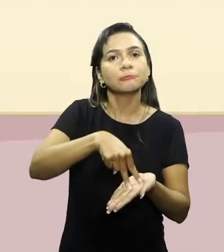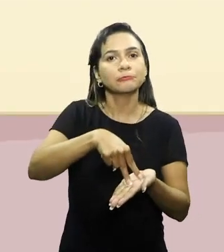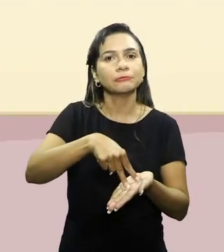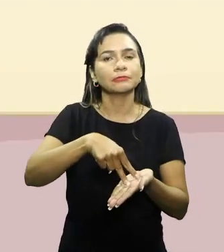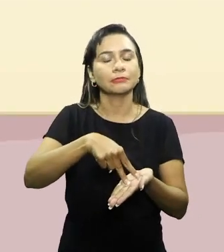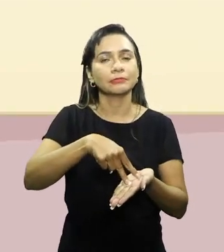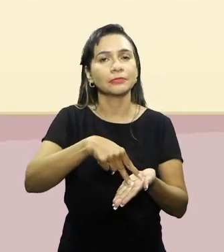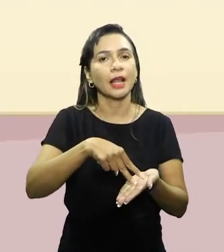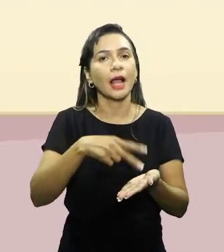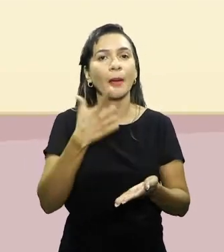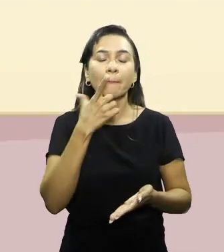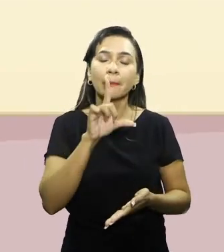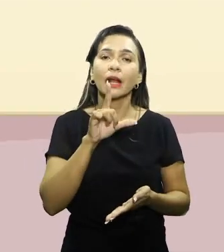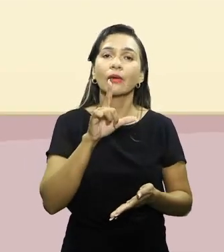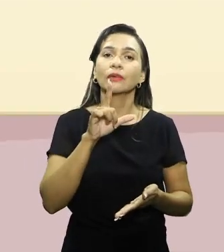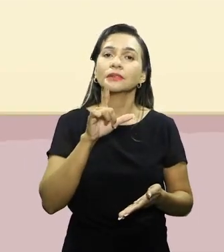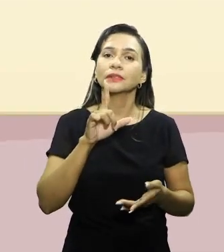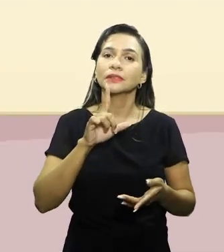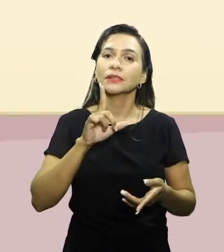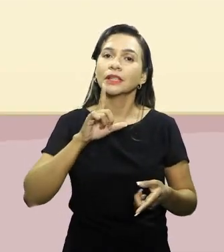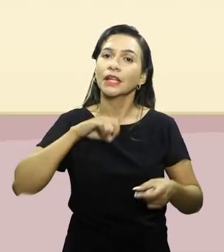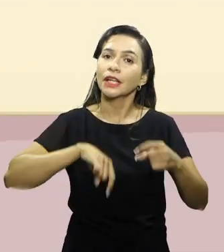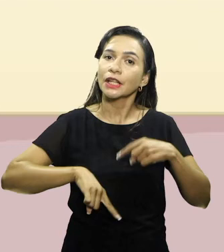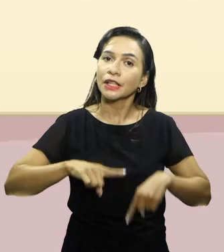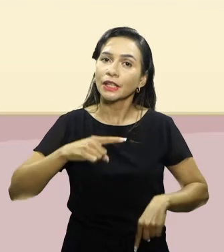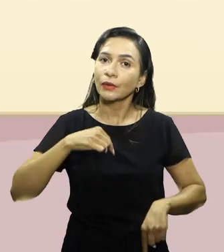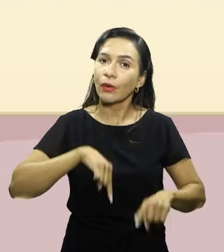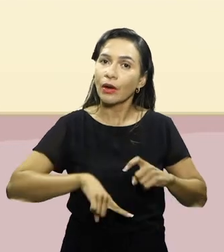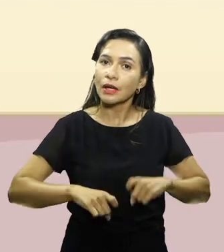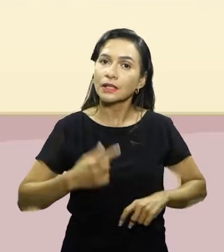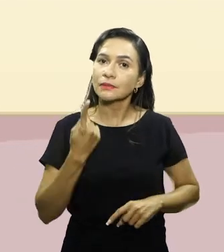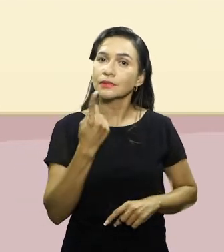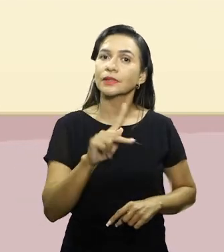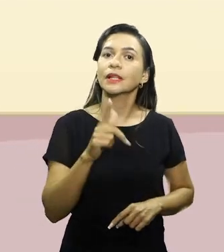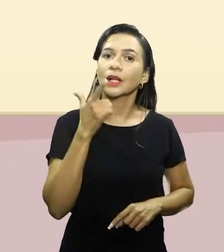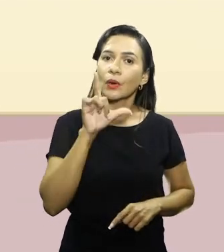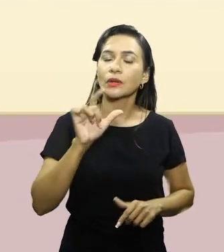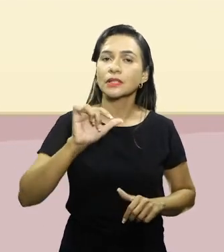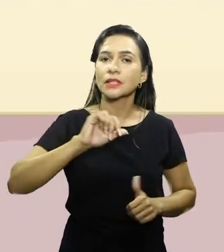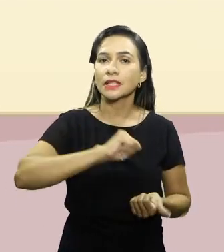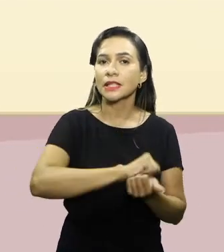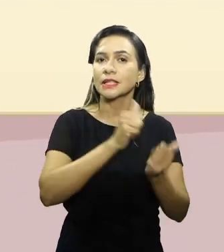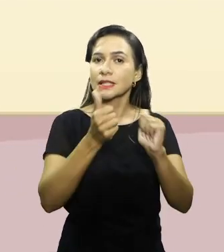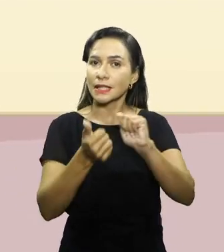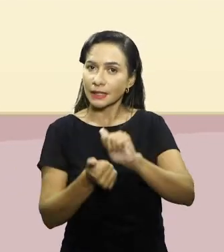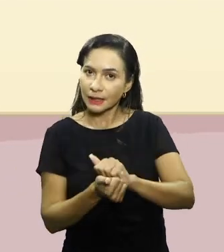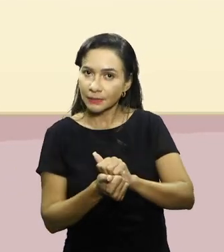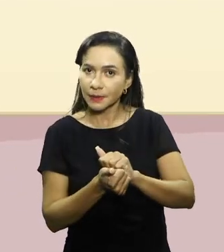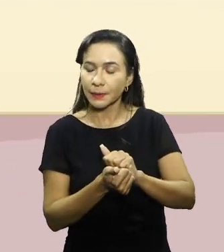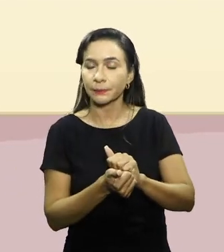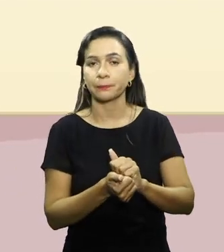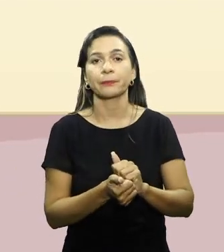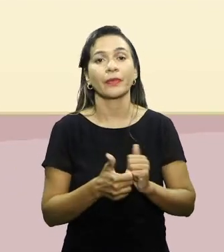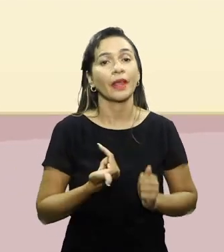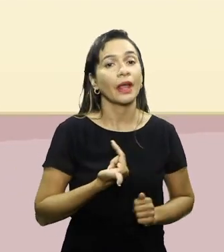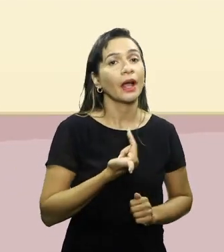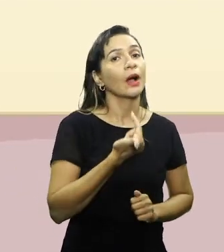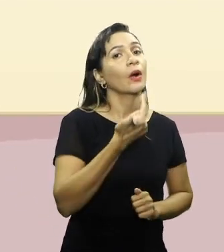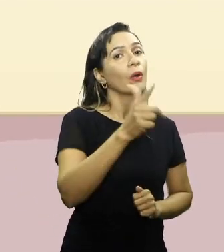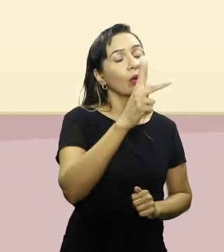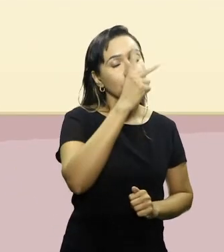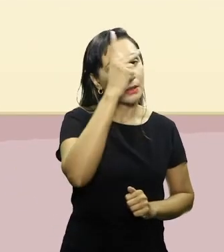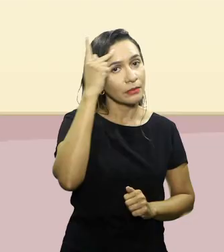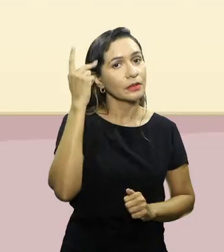certo? Fazendo com que o seu organismo passe por adaptações. Já aqueles praticantes que já são